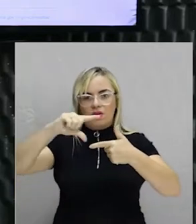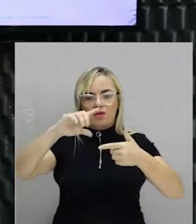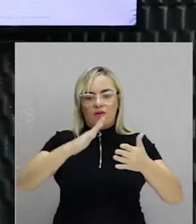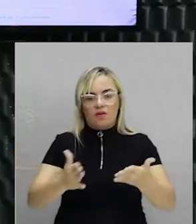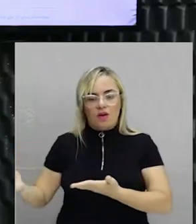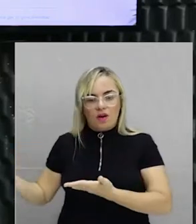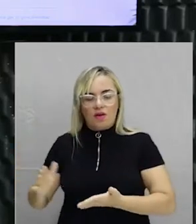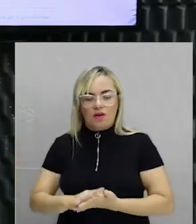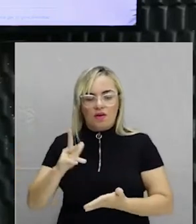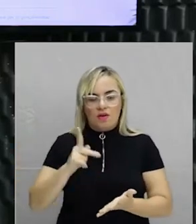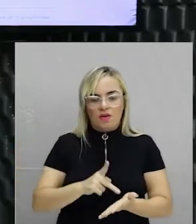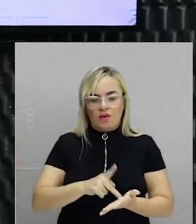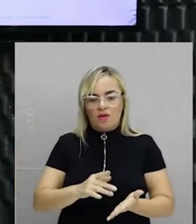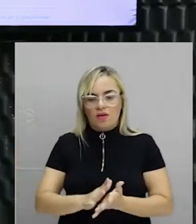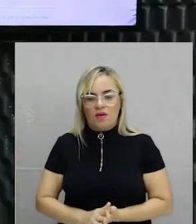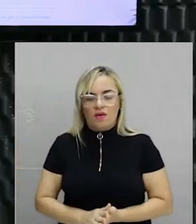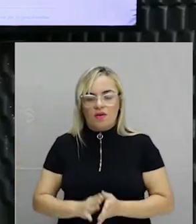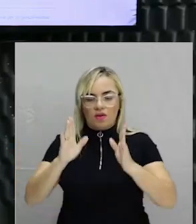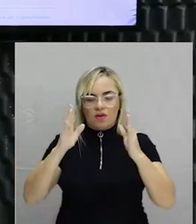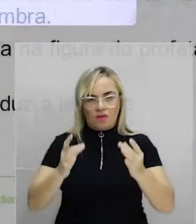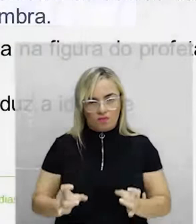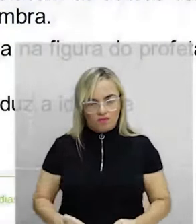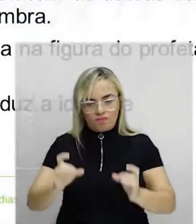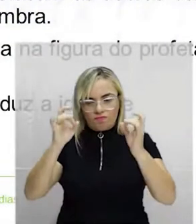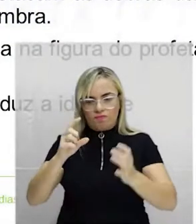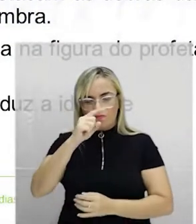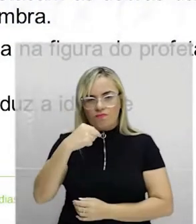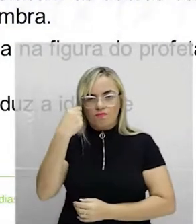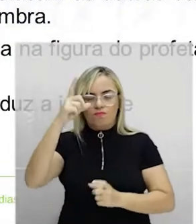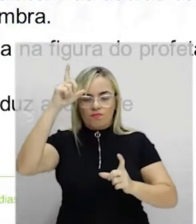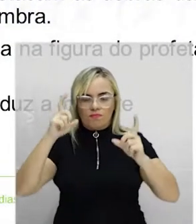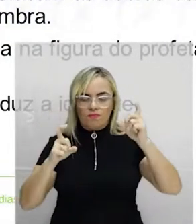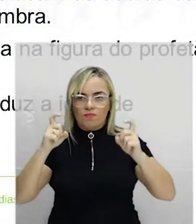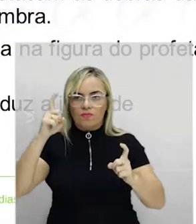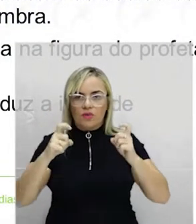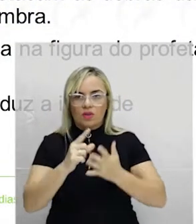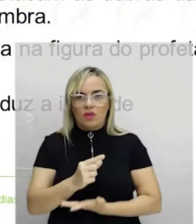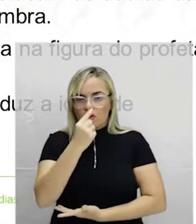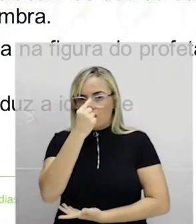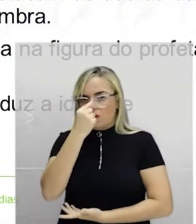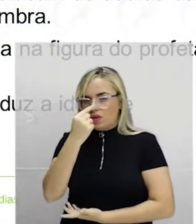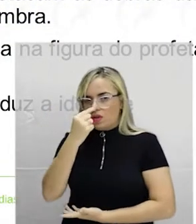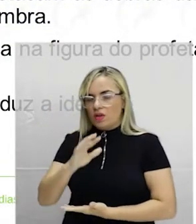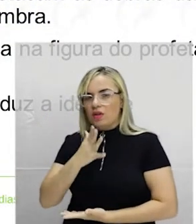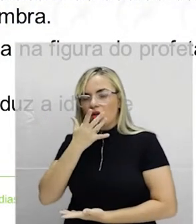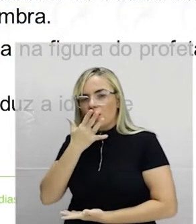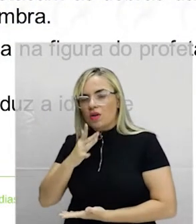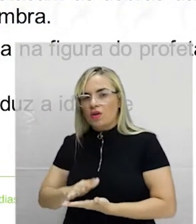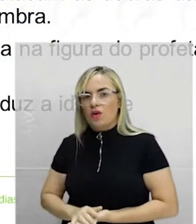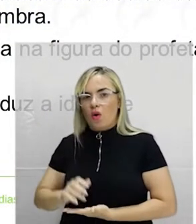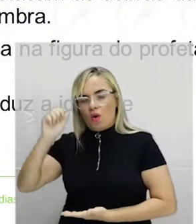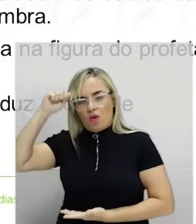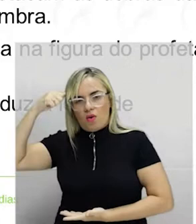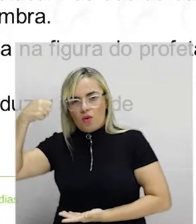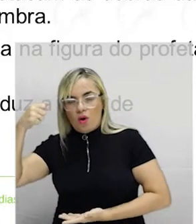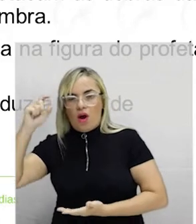Verdadeiro. No detalhamento da expressão facial do rosto, e aí ele brincava, enquanto meu nariz é de preto, de índio, o nariz que o alijadinho